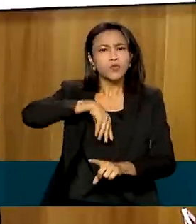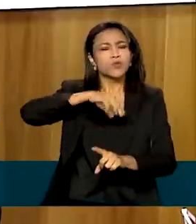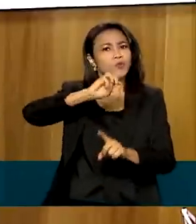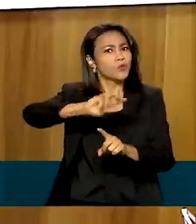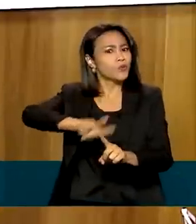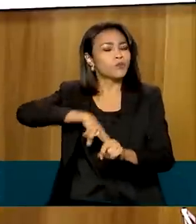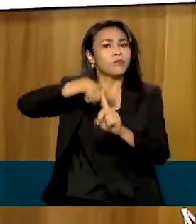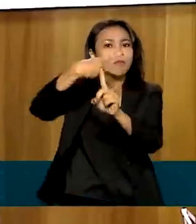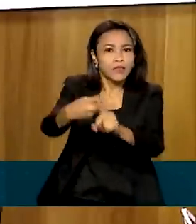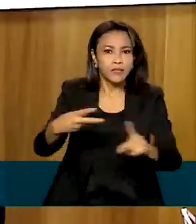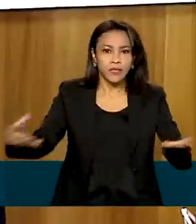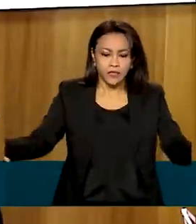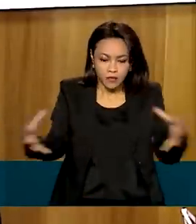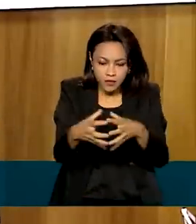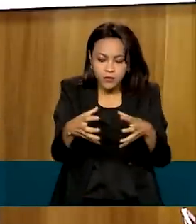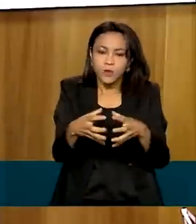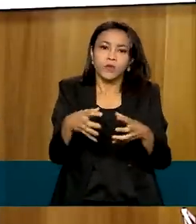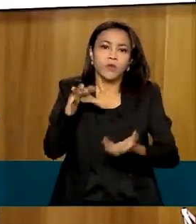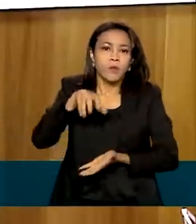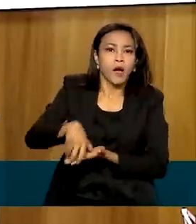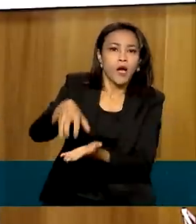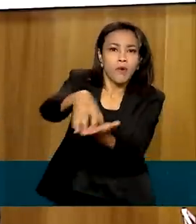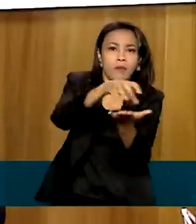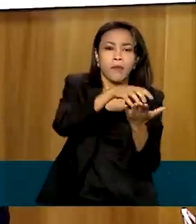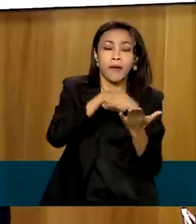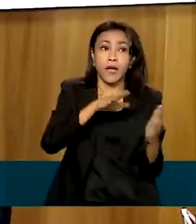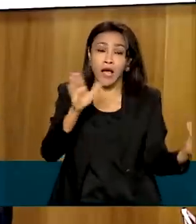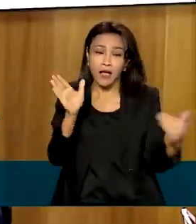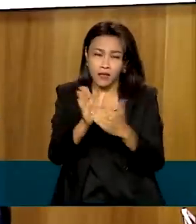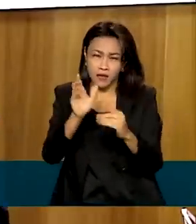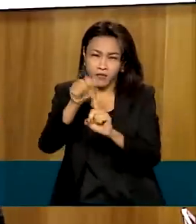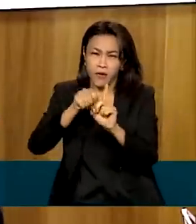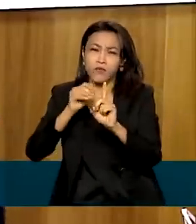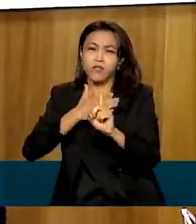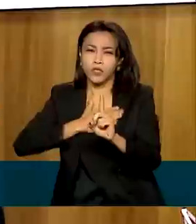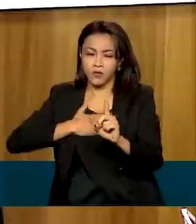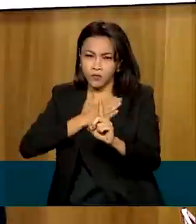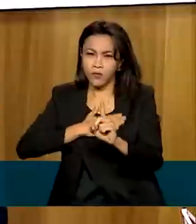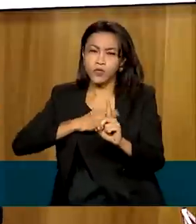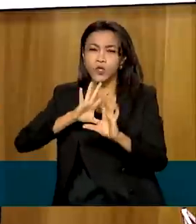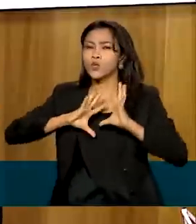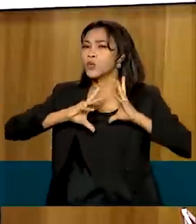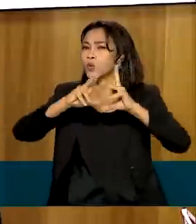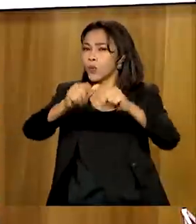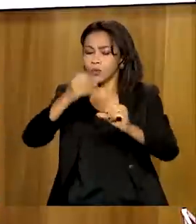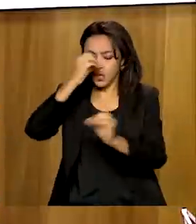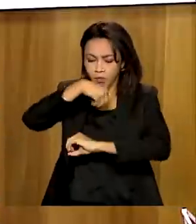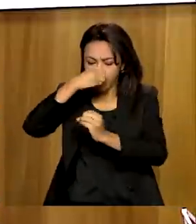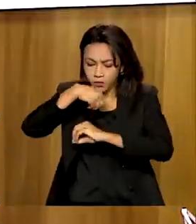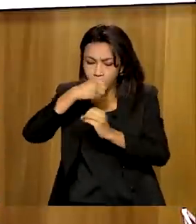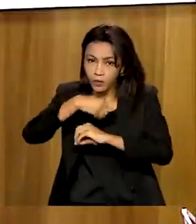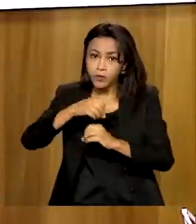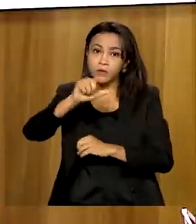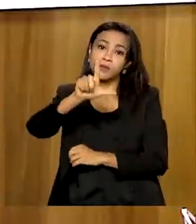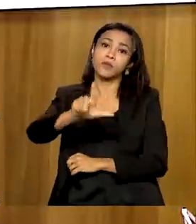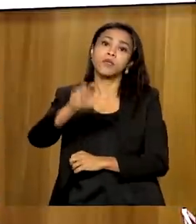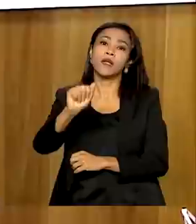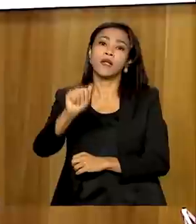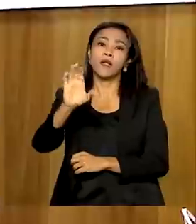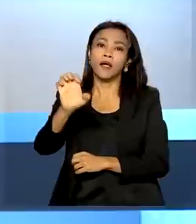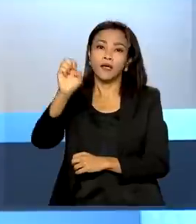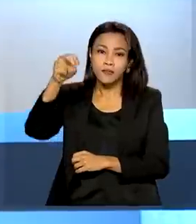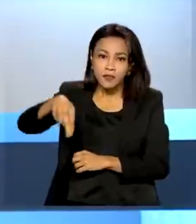e até o final de agosto, todos os laboratórios públicos do RACENS terão a condição de fazer o diagnóstico.